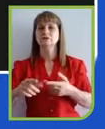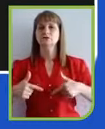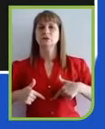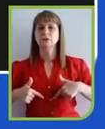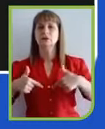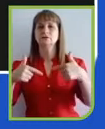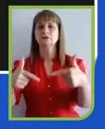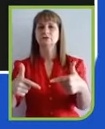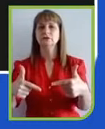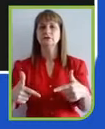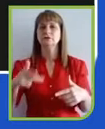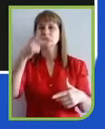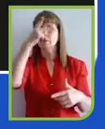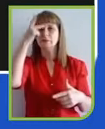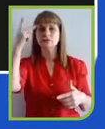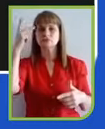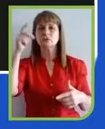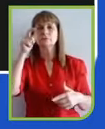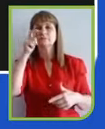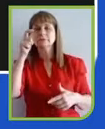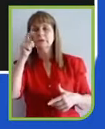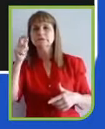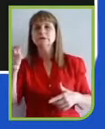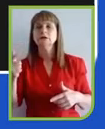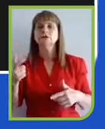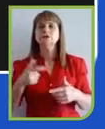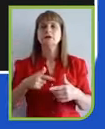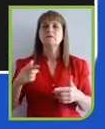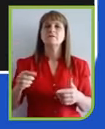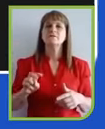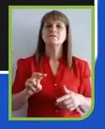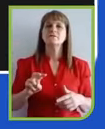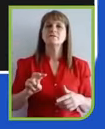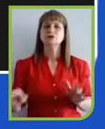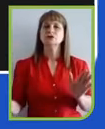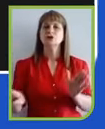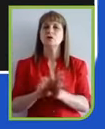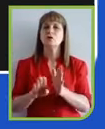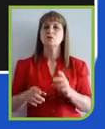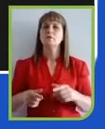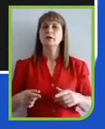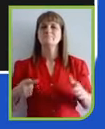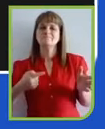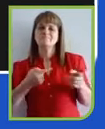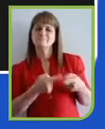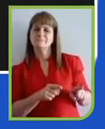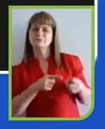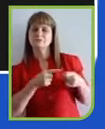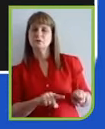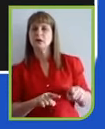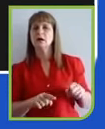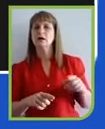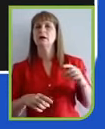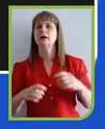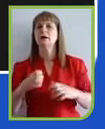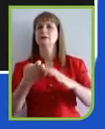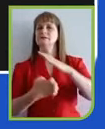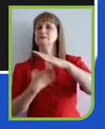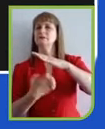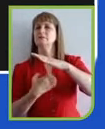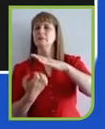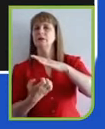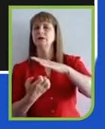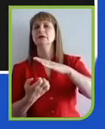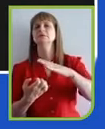interessante, que entra para provocar as empresas a serem mais sócio e ambientalmente